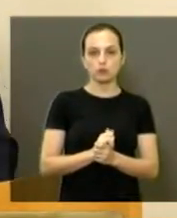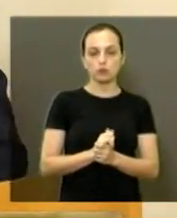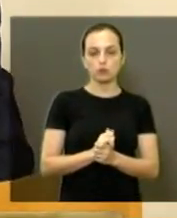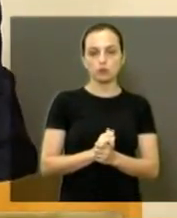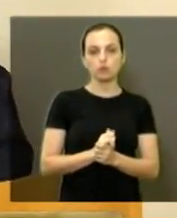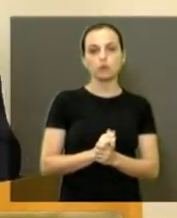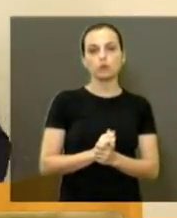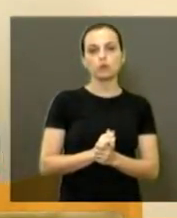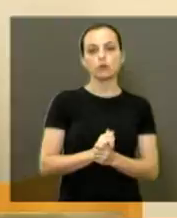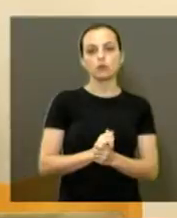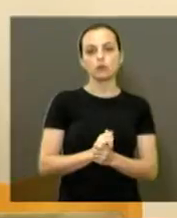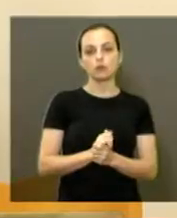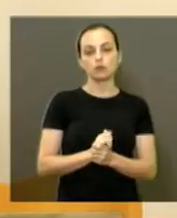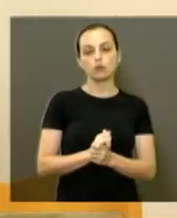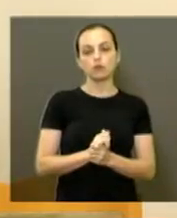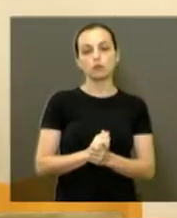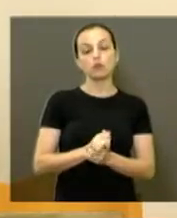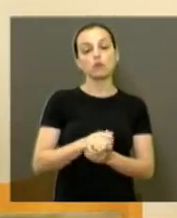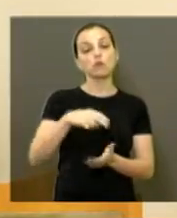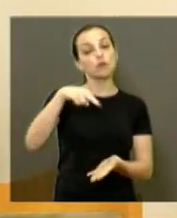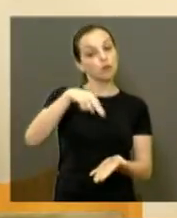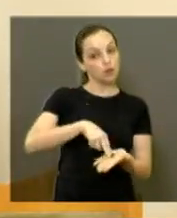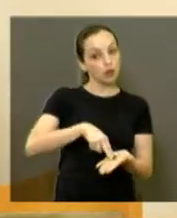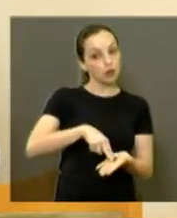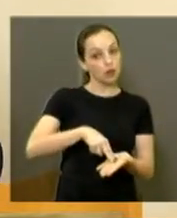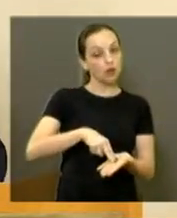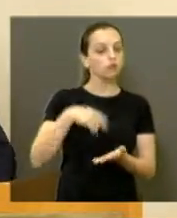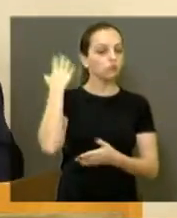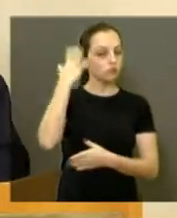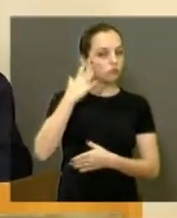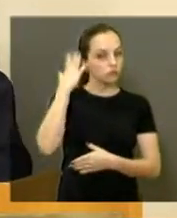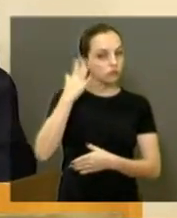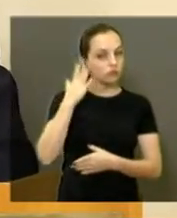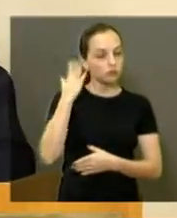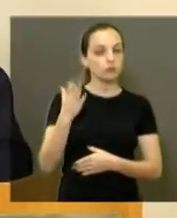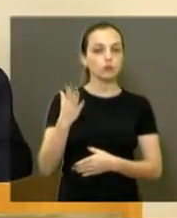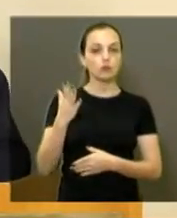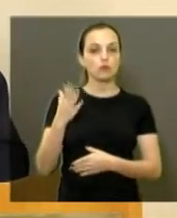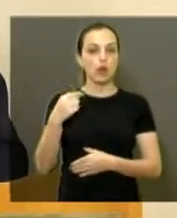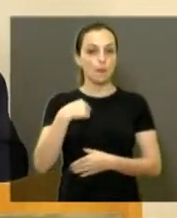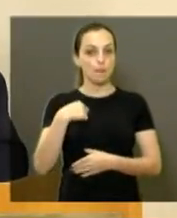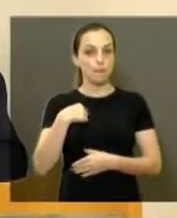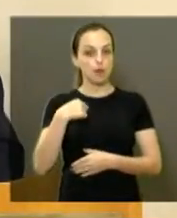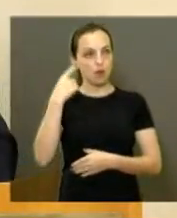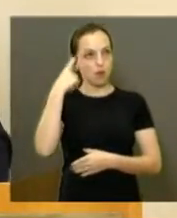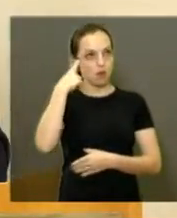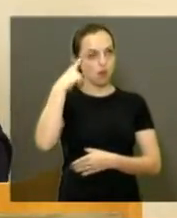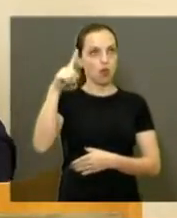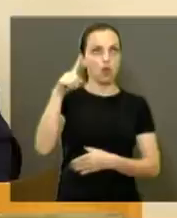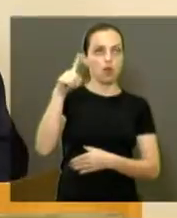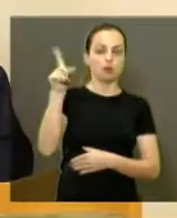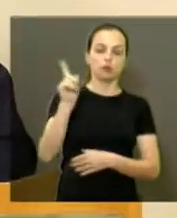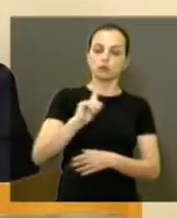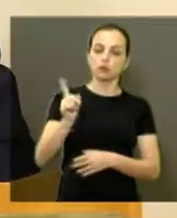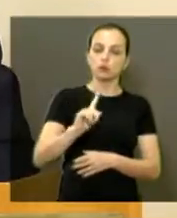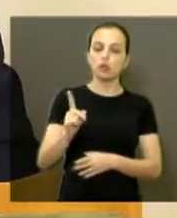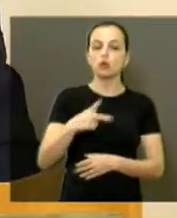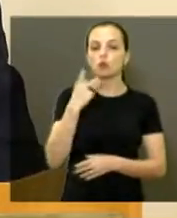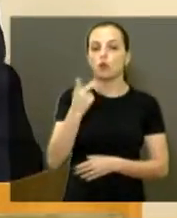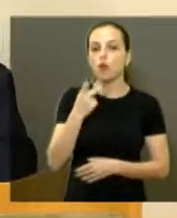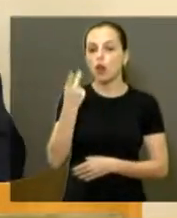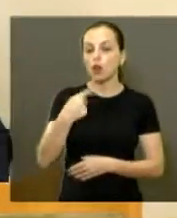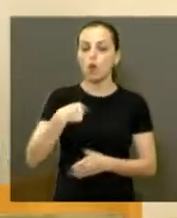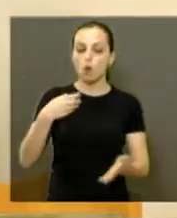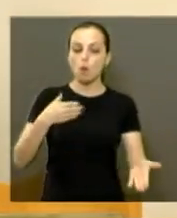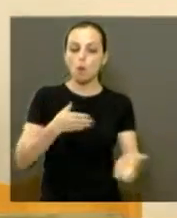Então, eu estou aqui, falando, não da minha cabeça, eu estou aqui falando, porque eu fui lá,